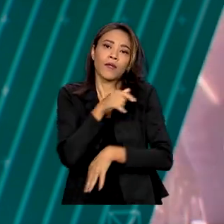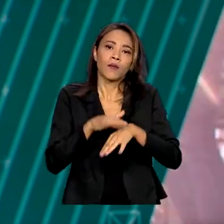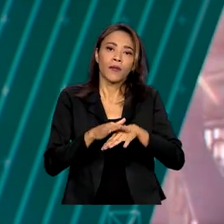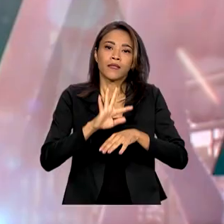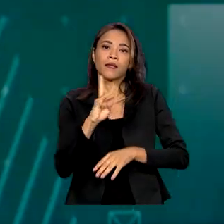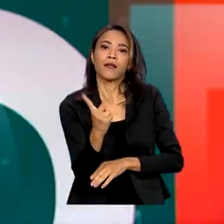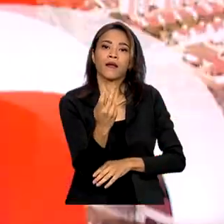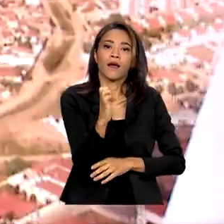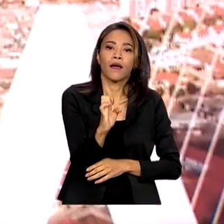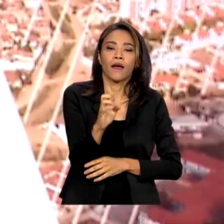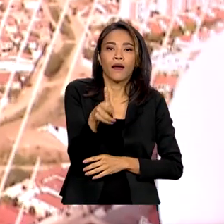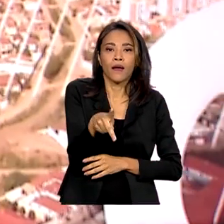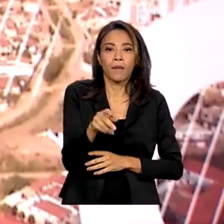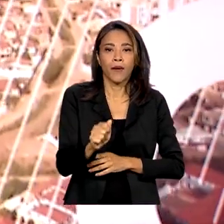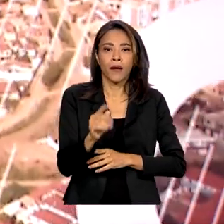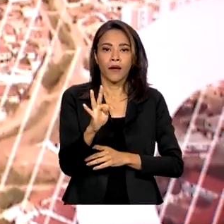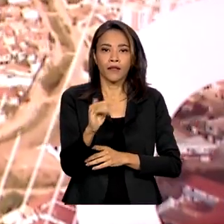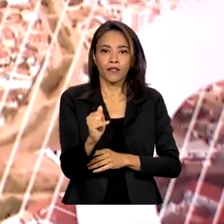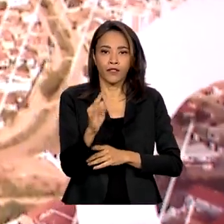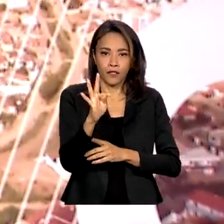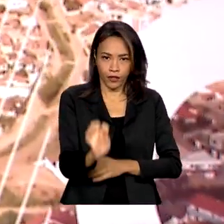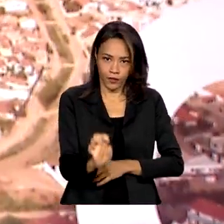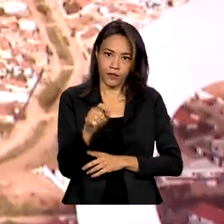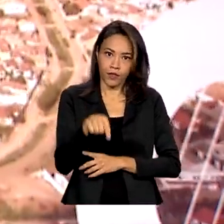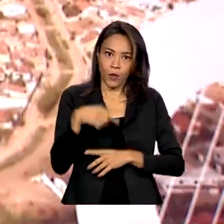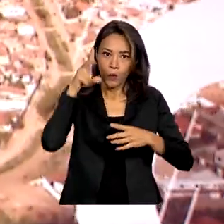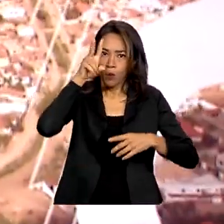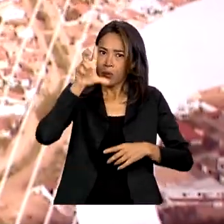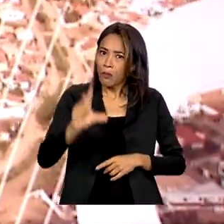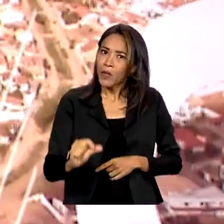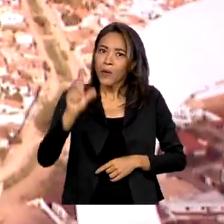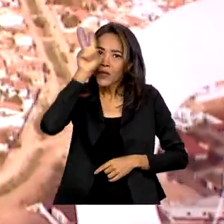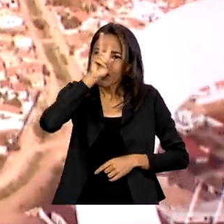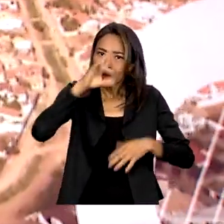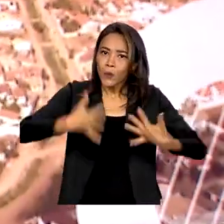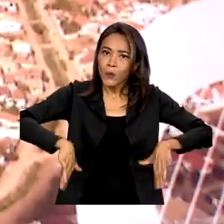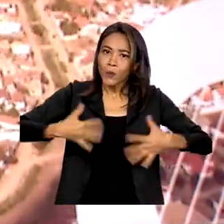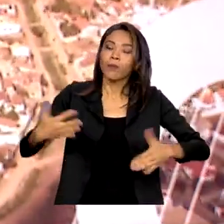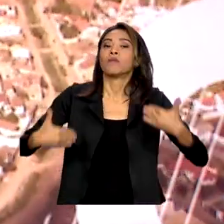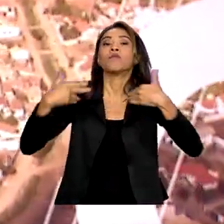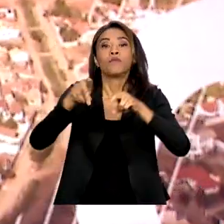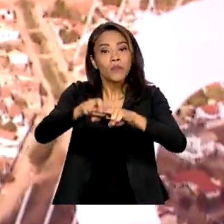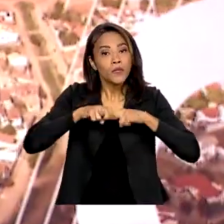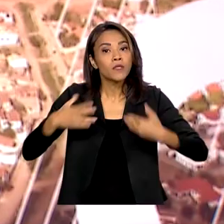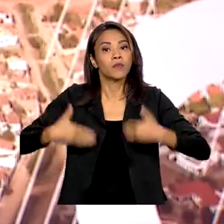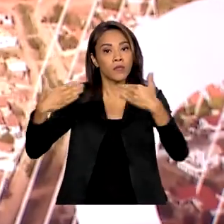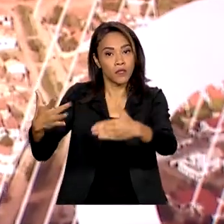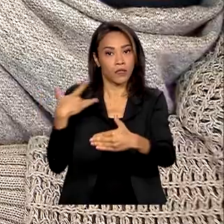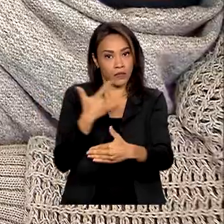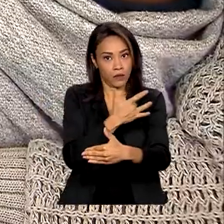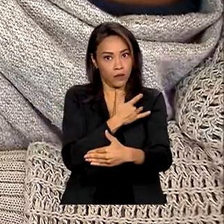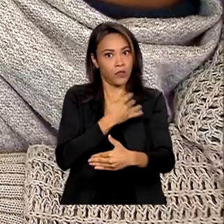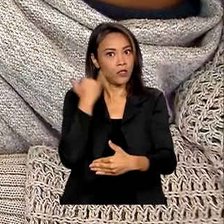menores da história. É por isso que o Ministério da Saúde reforça a importância da vacinação.